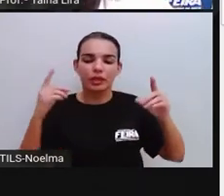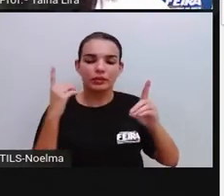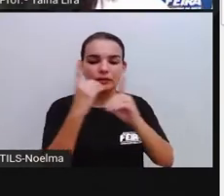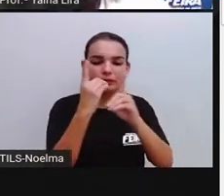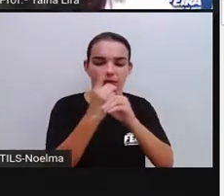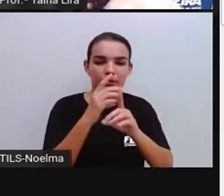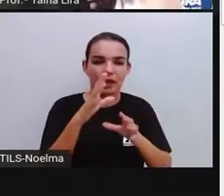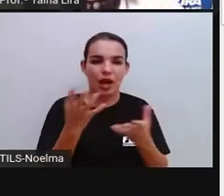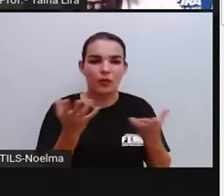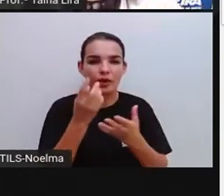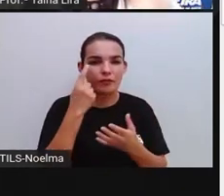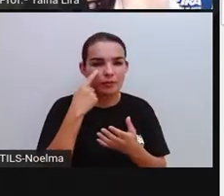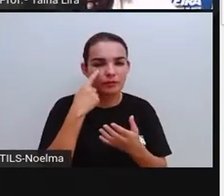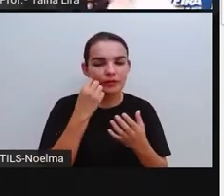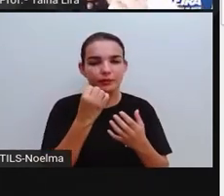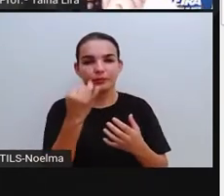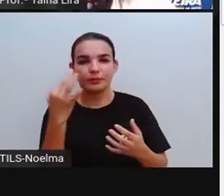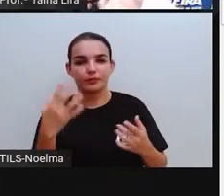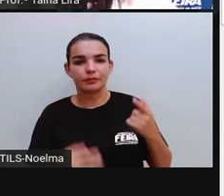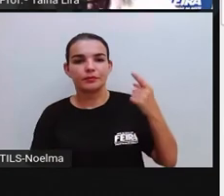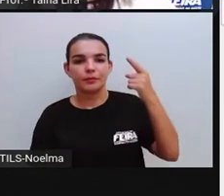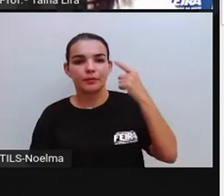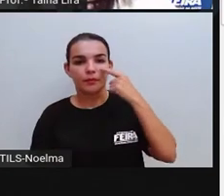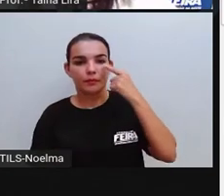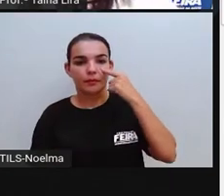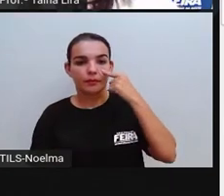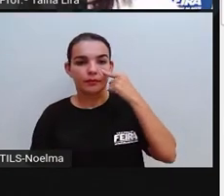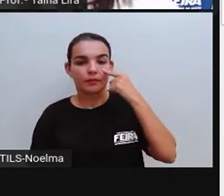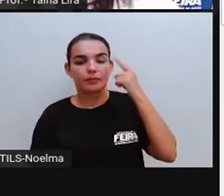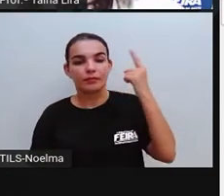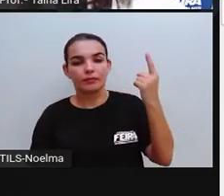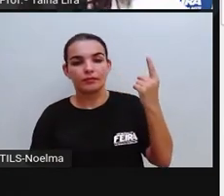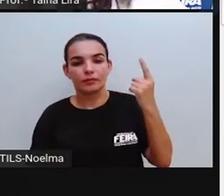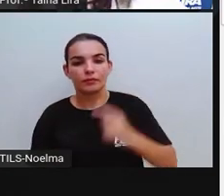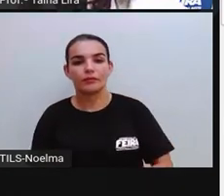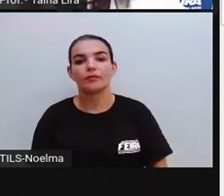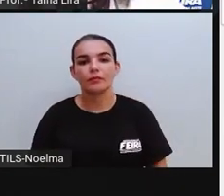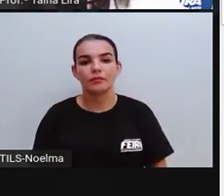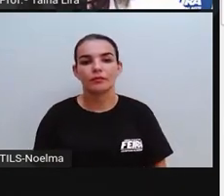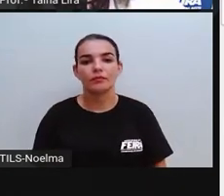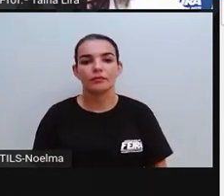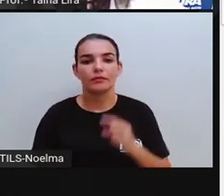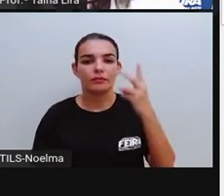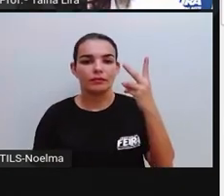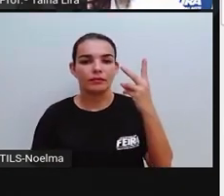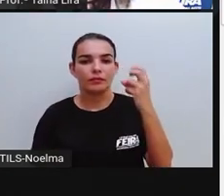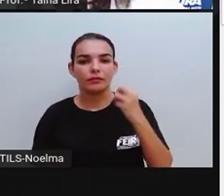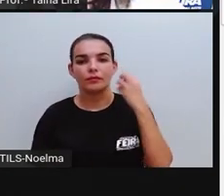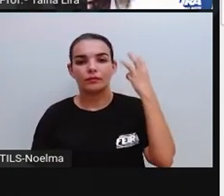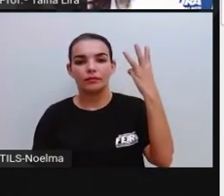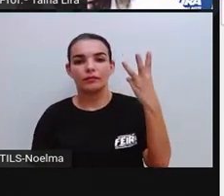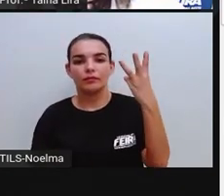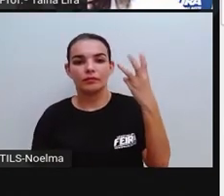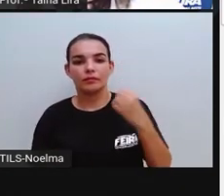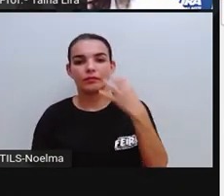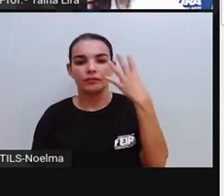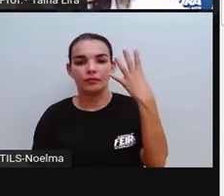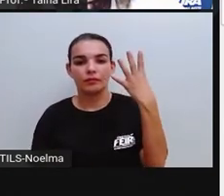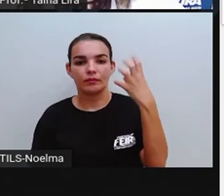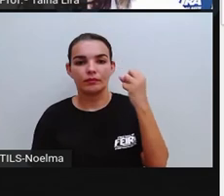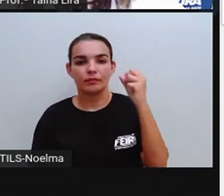contar aí essas pontinhas. Vamos lá? O segundo ano já sabe contar, né? Um, dois, três,